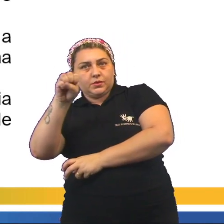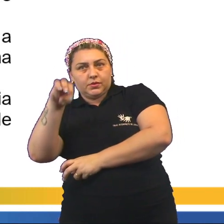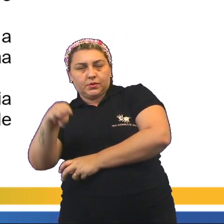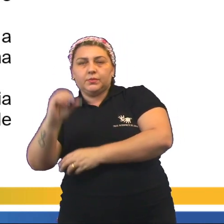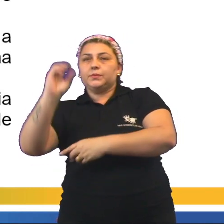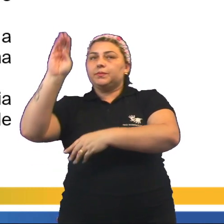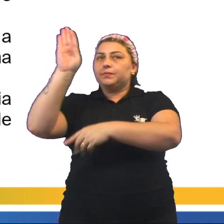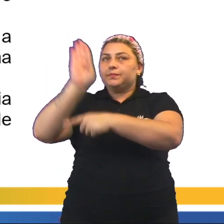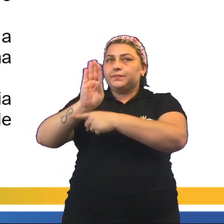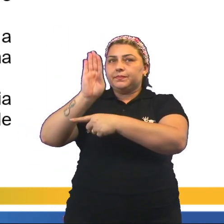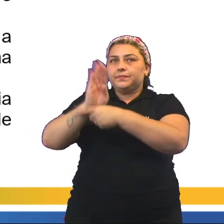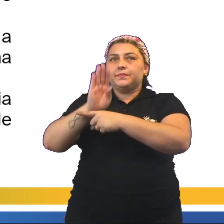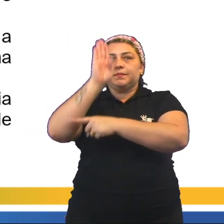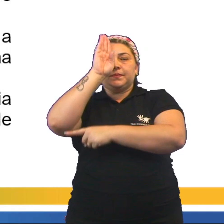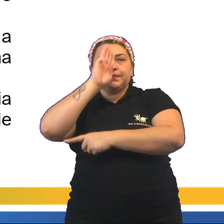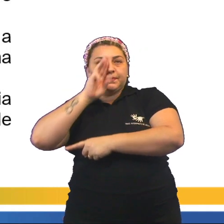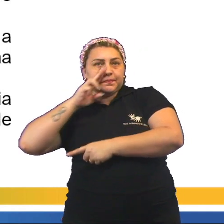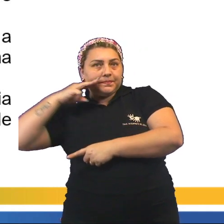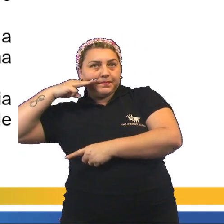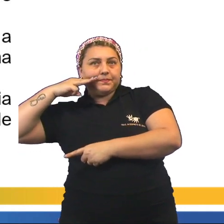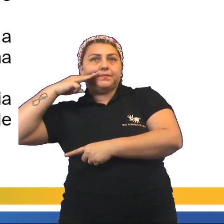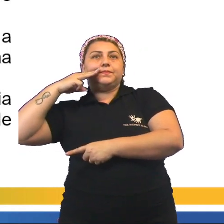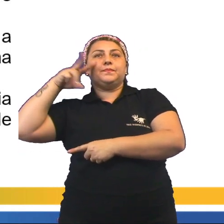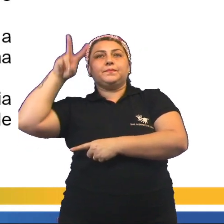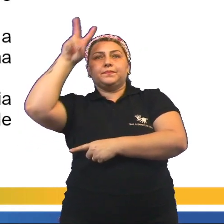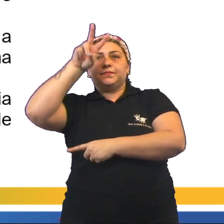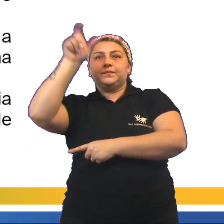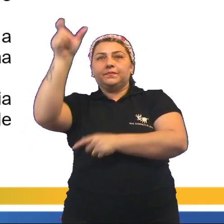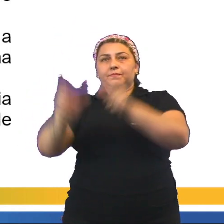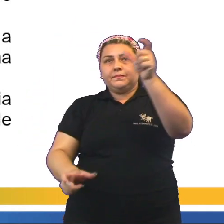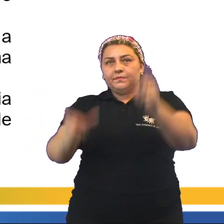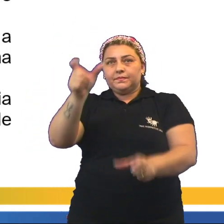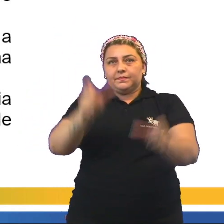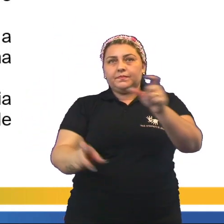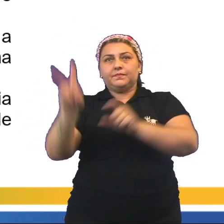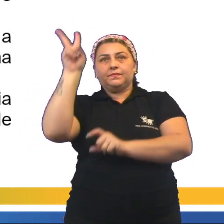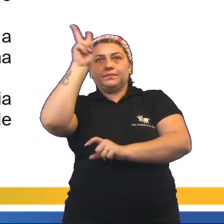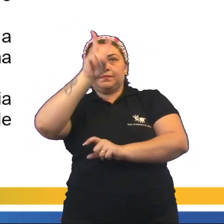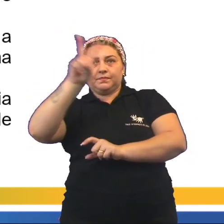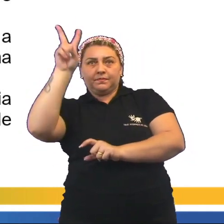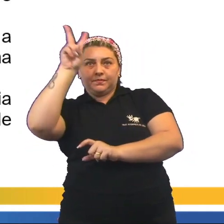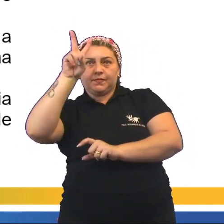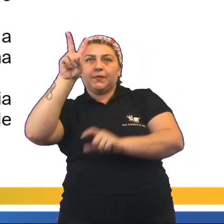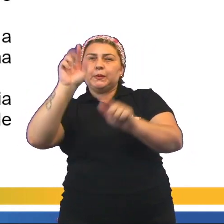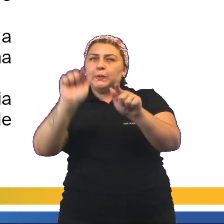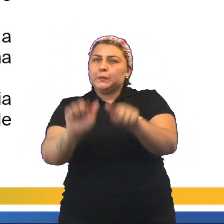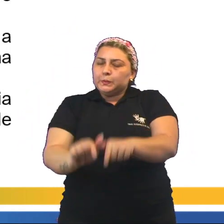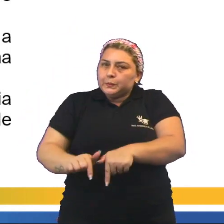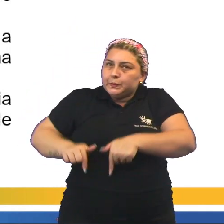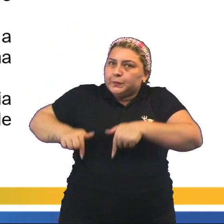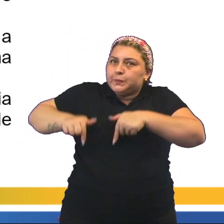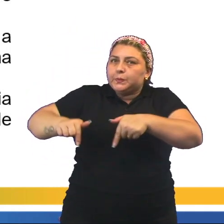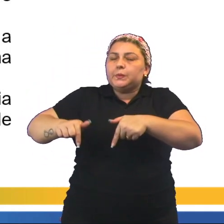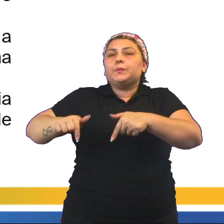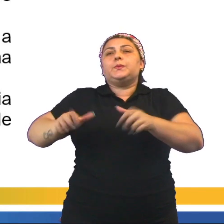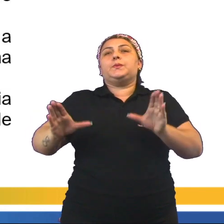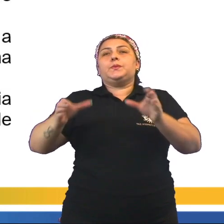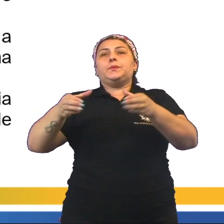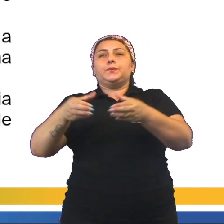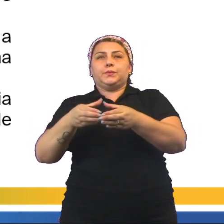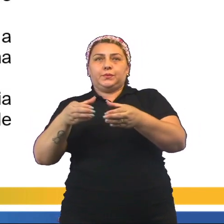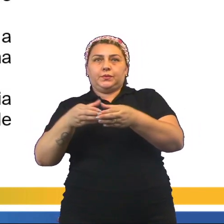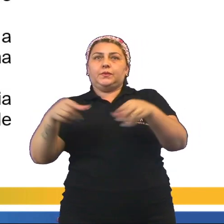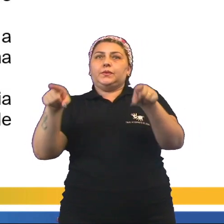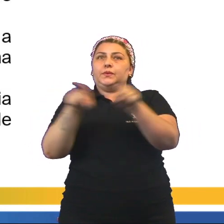Alternativa B, para Karl Marx, a história humana é a história passiva da luta de classes